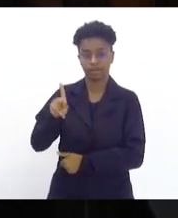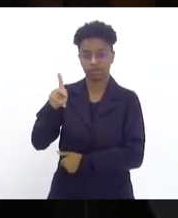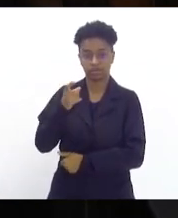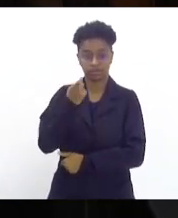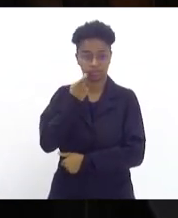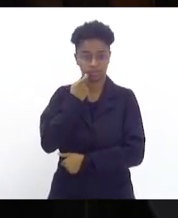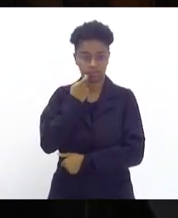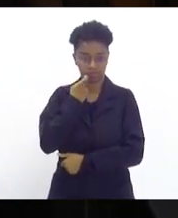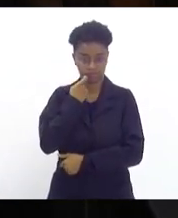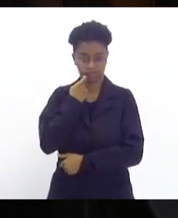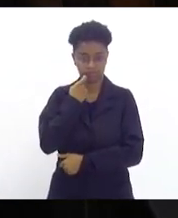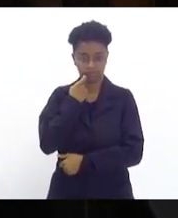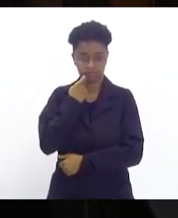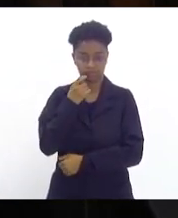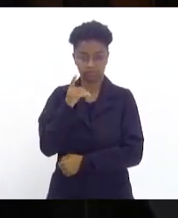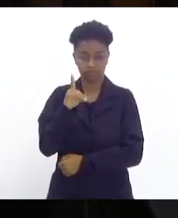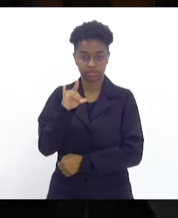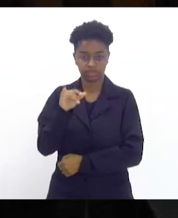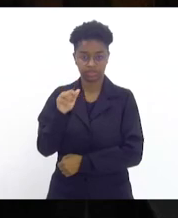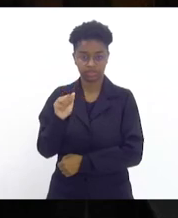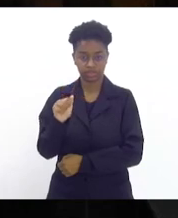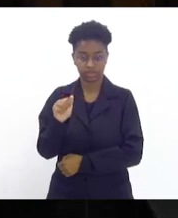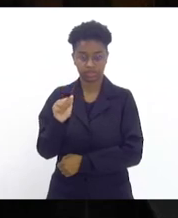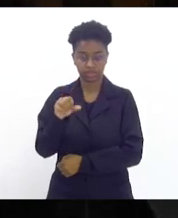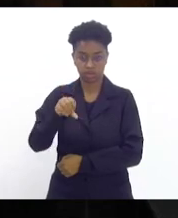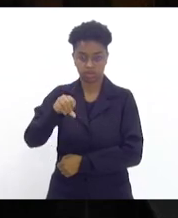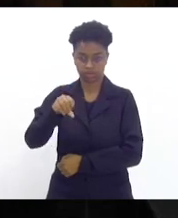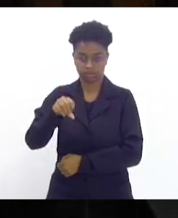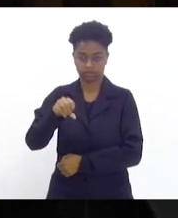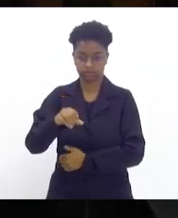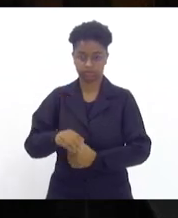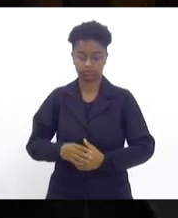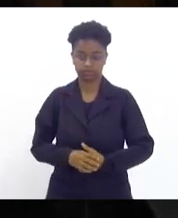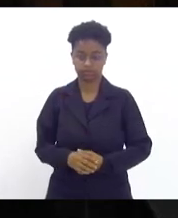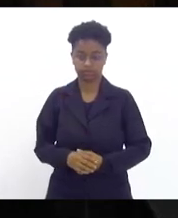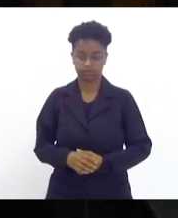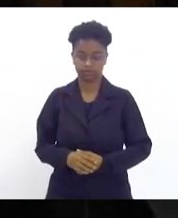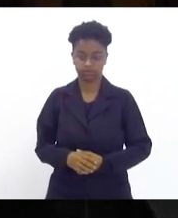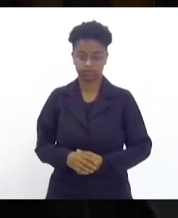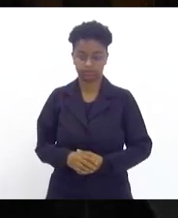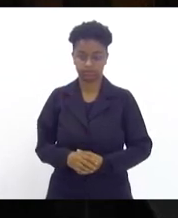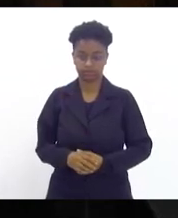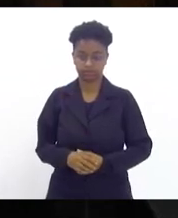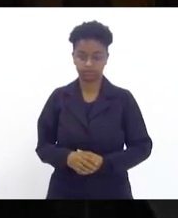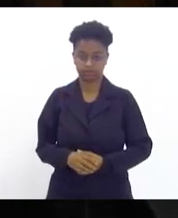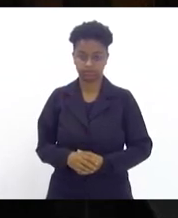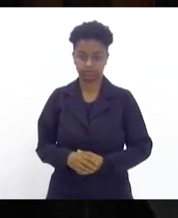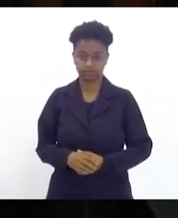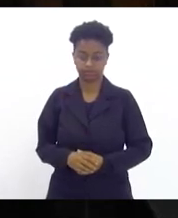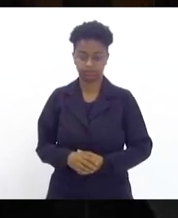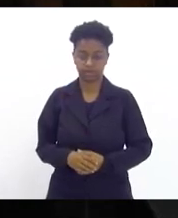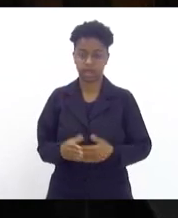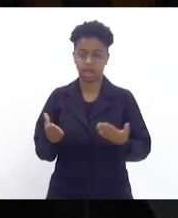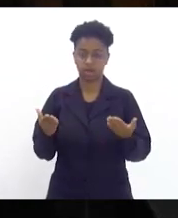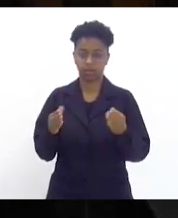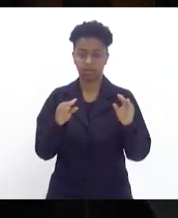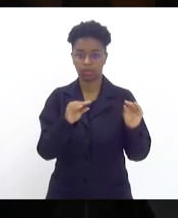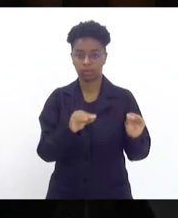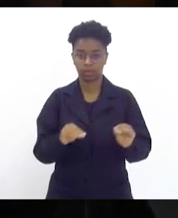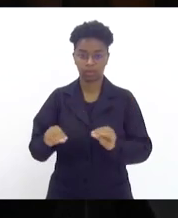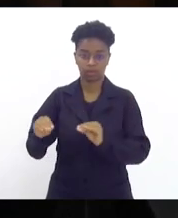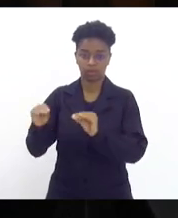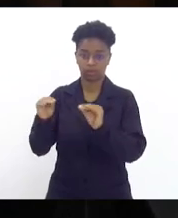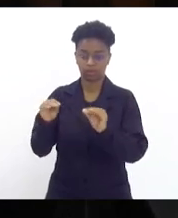-feira, dia nove, vai ser transferida para